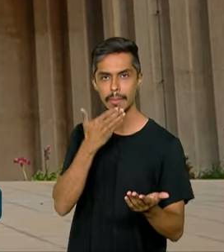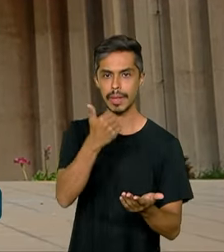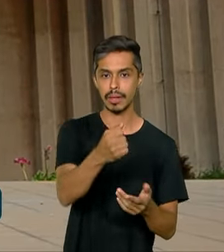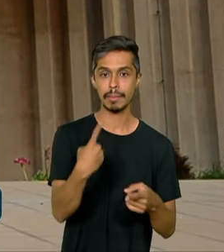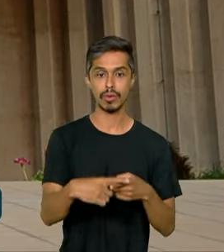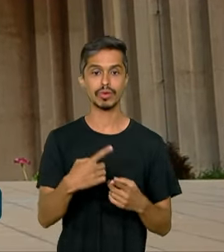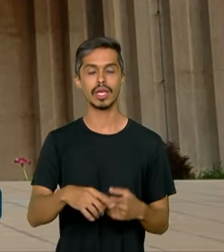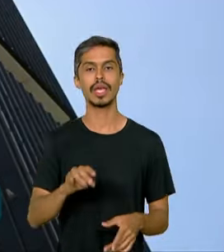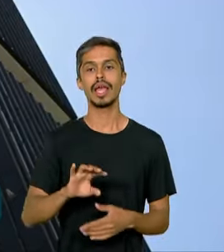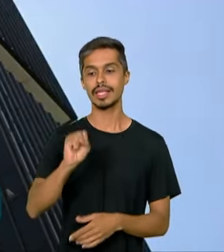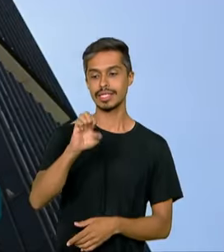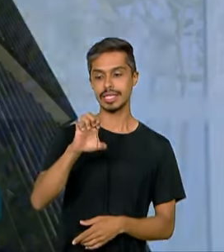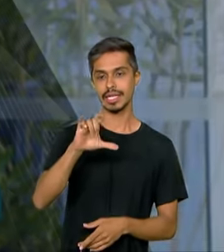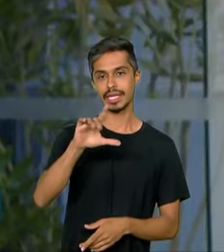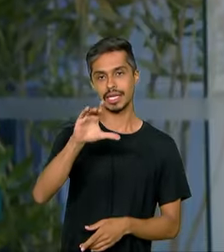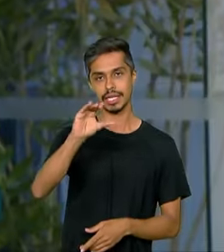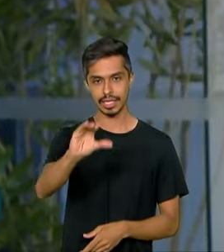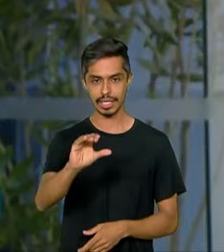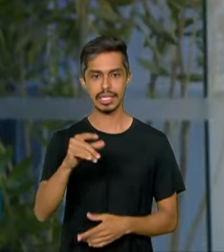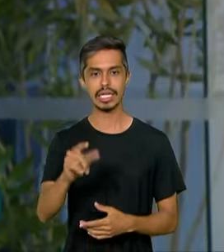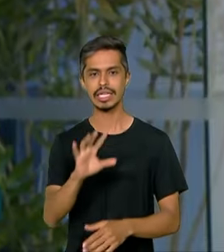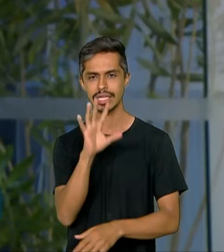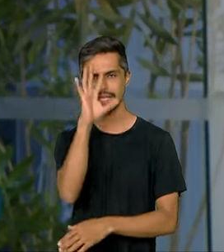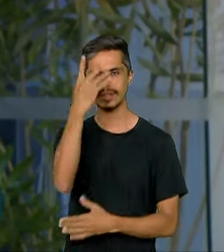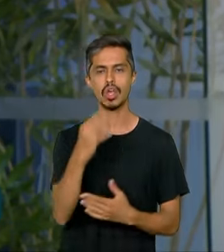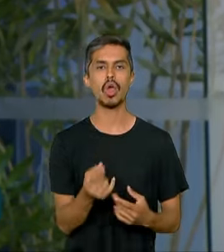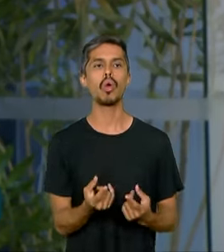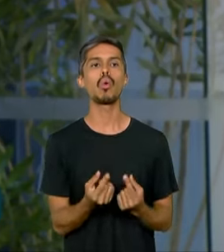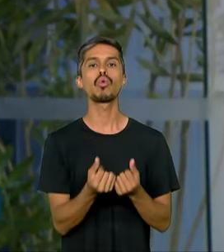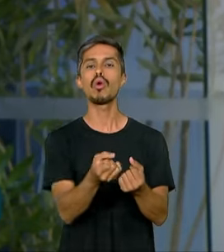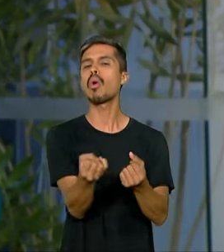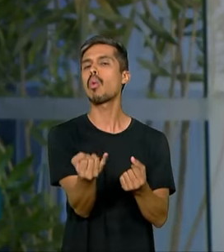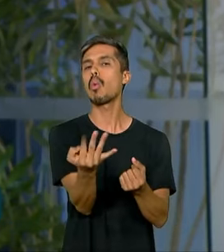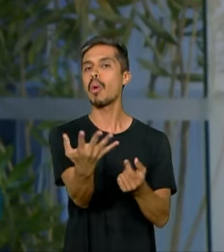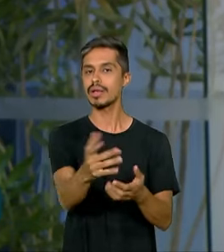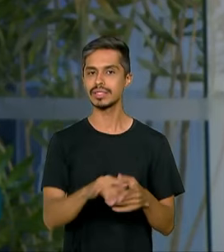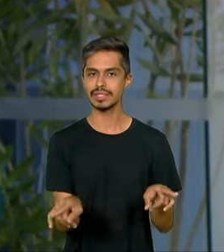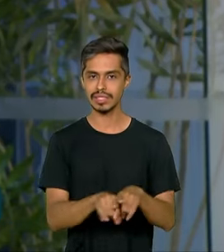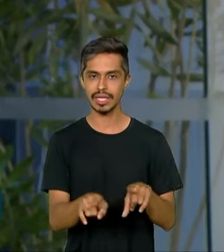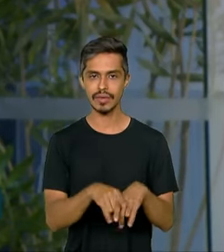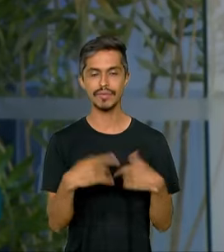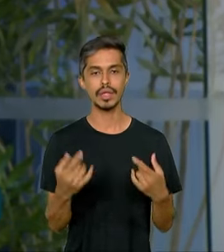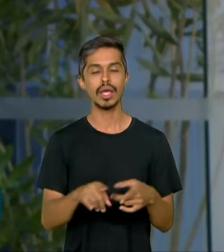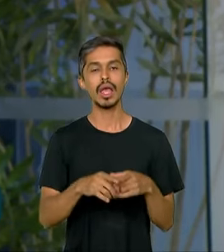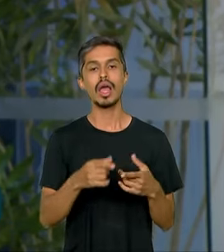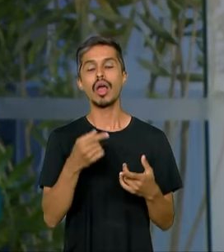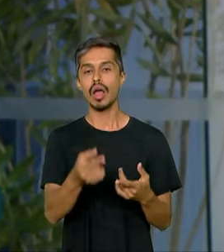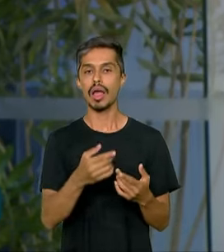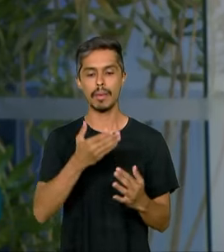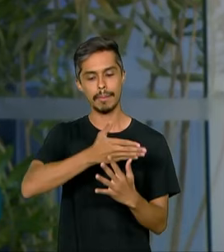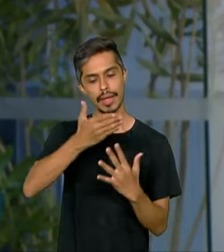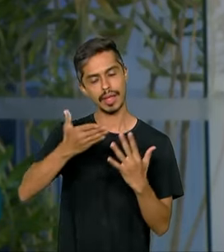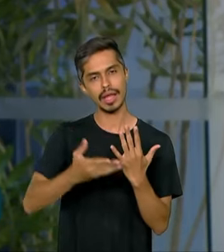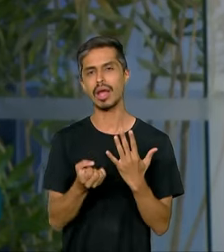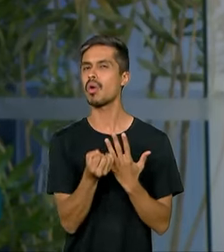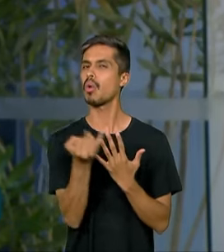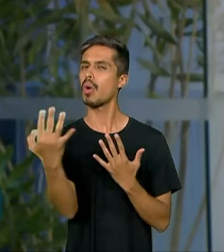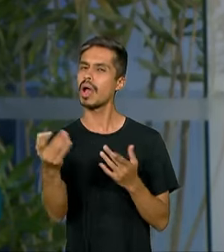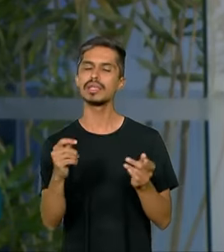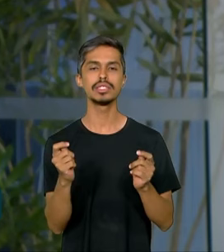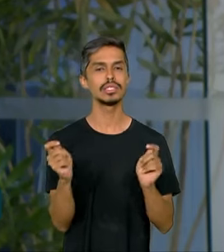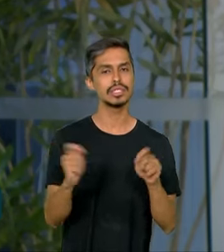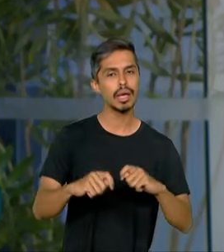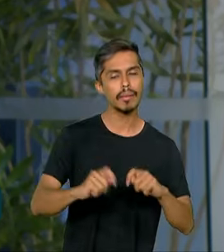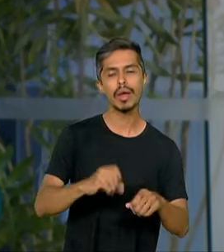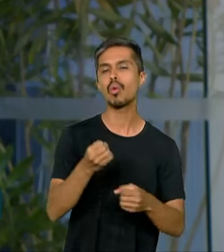Selic, a taxa básica de juros, define o custo do dinheiro, define também o tamanho das parcelas dos financiamentos, dos empréstimos. Então,